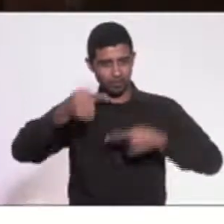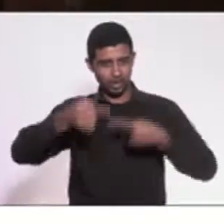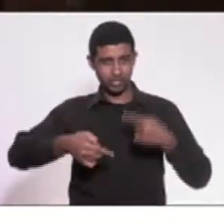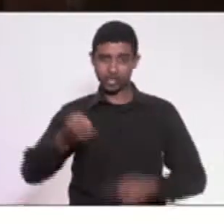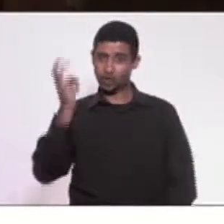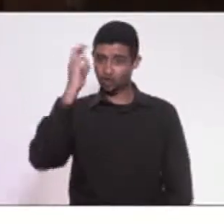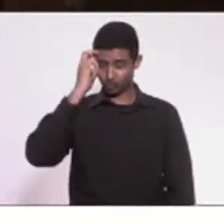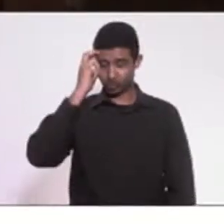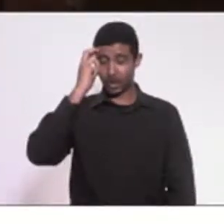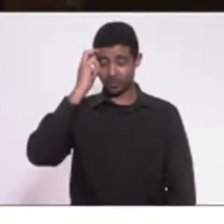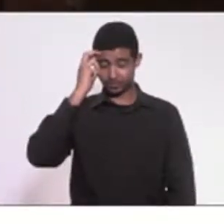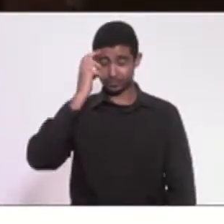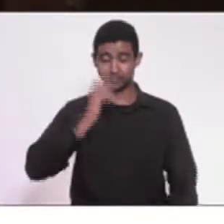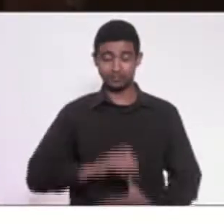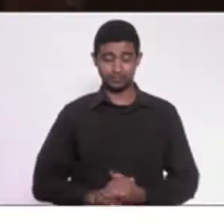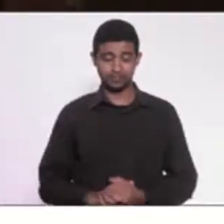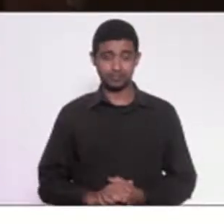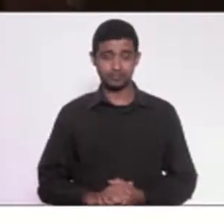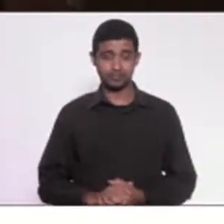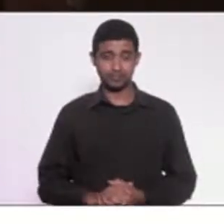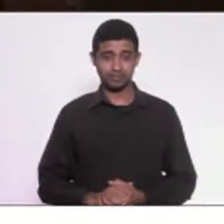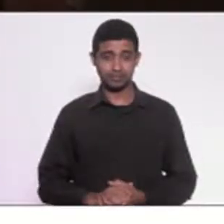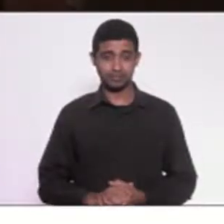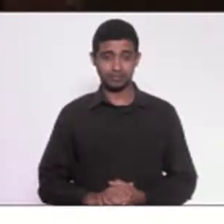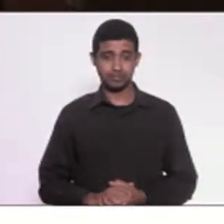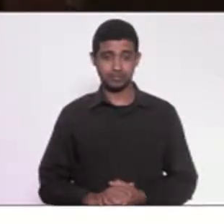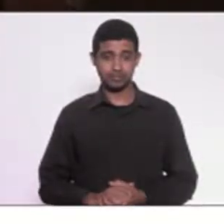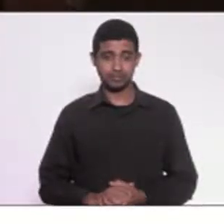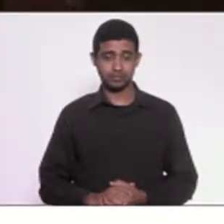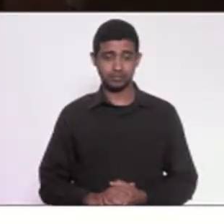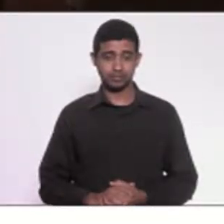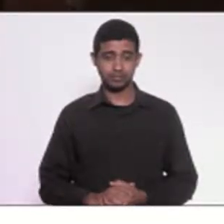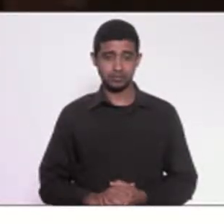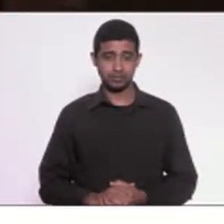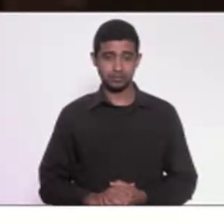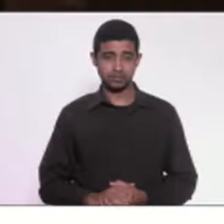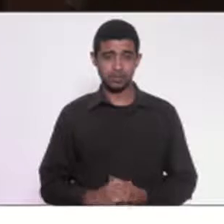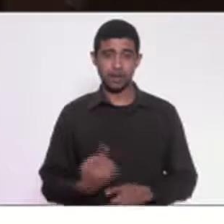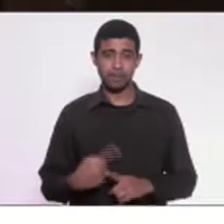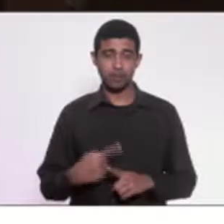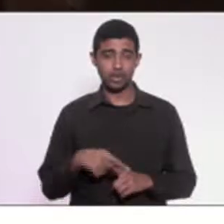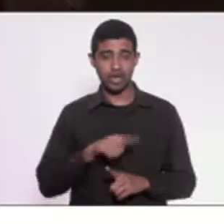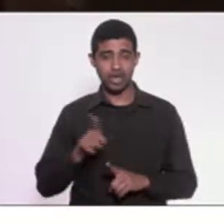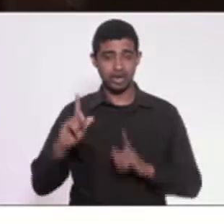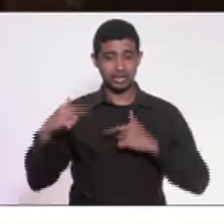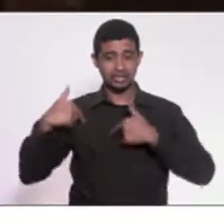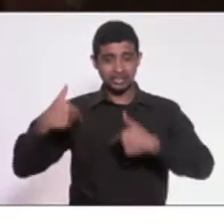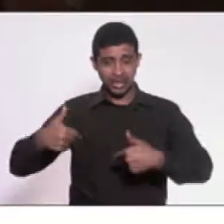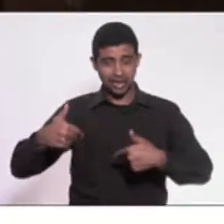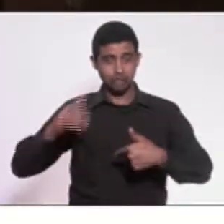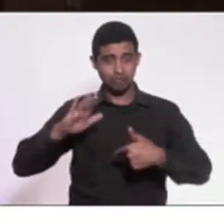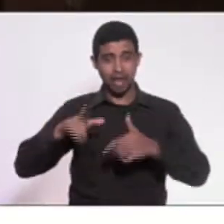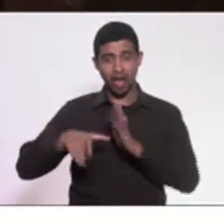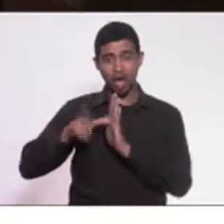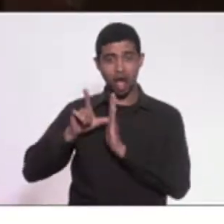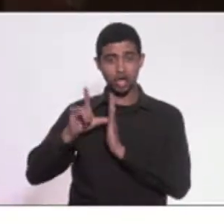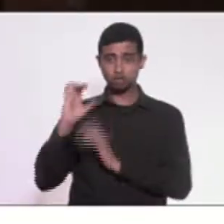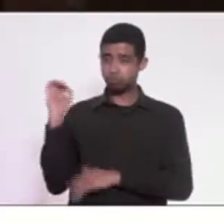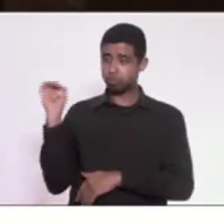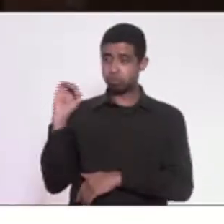quando, num ato sem precedentes na história